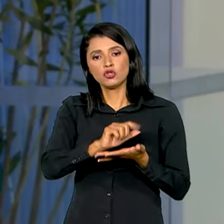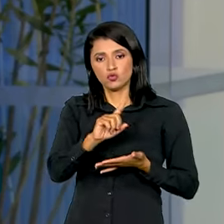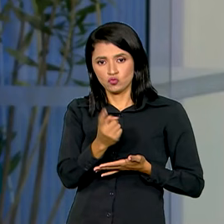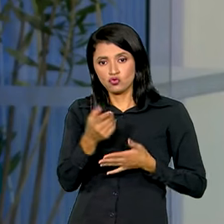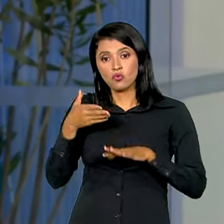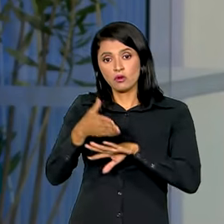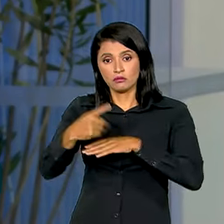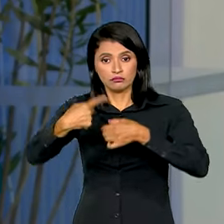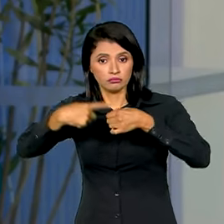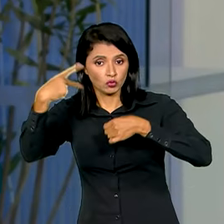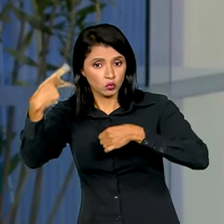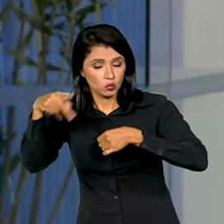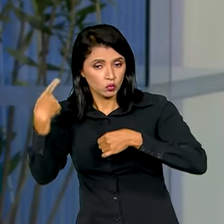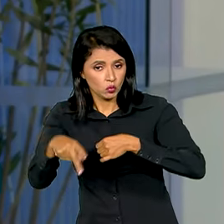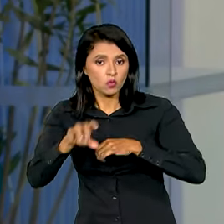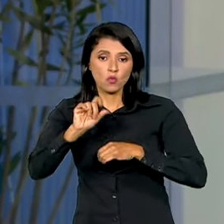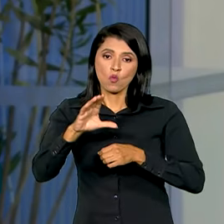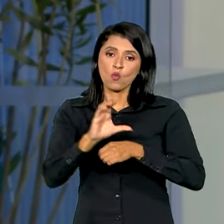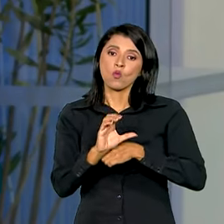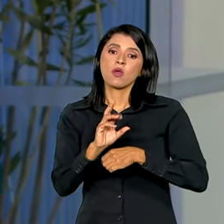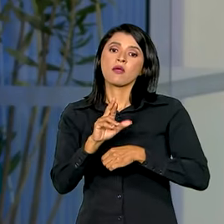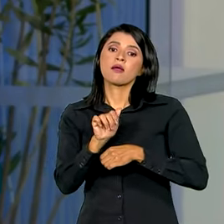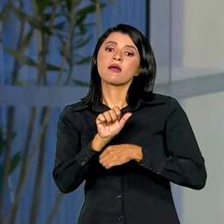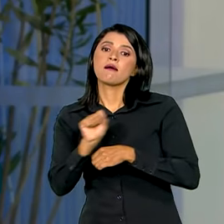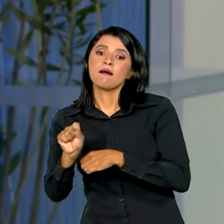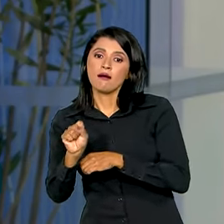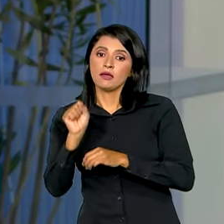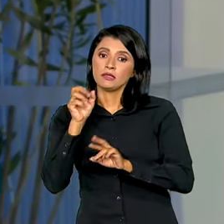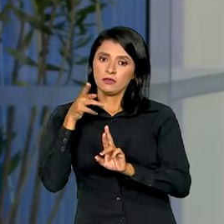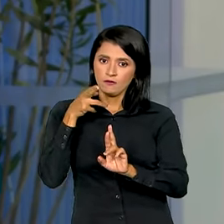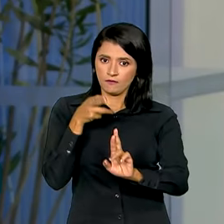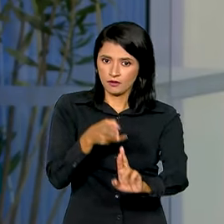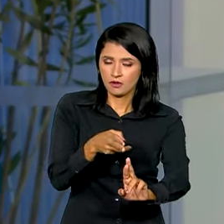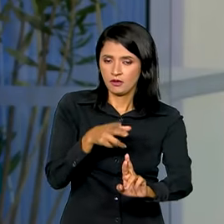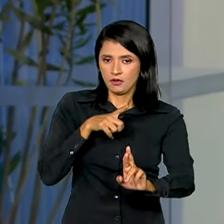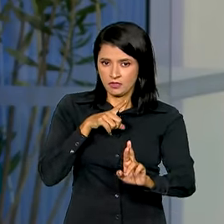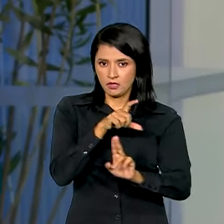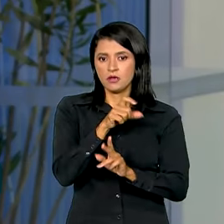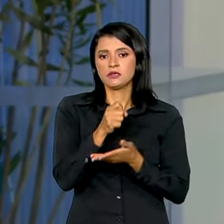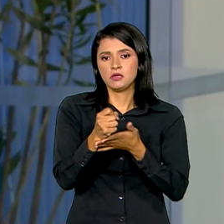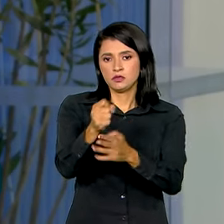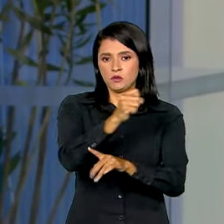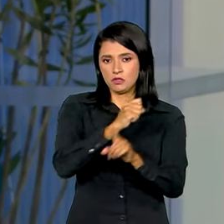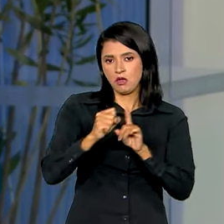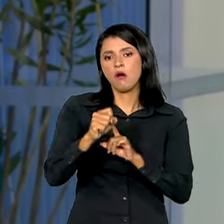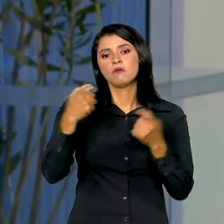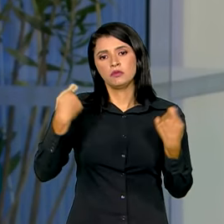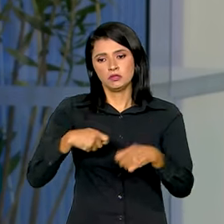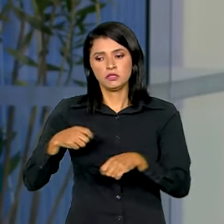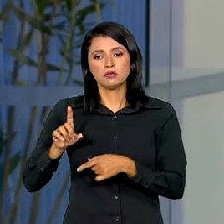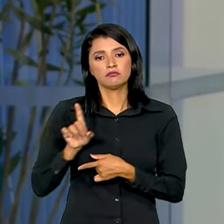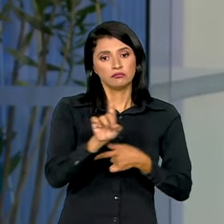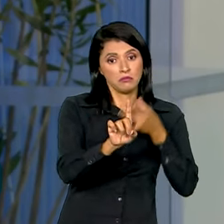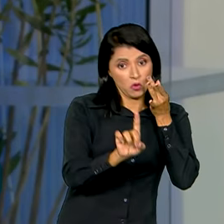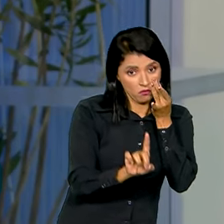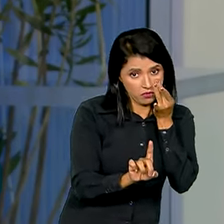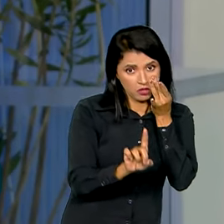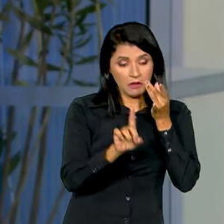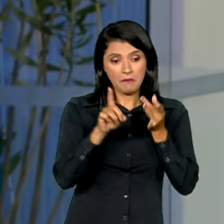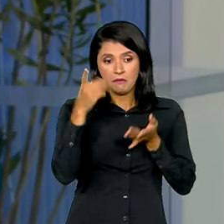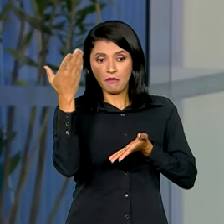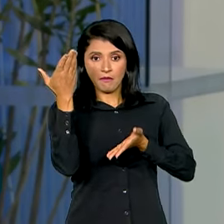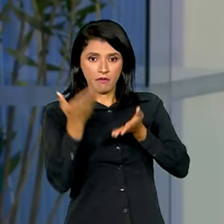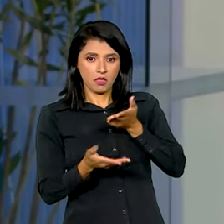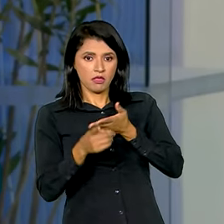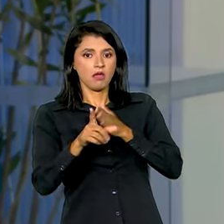cidade, ou então a um CRAS, aquele Centro de Referência e Assistência Social. Tem que ir pessoalmente e aí, para não perder a viagem e